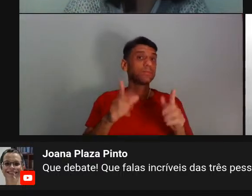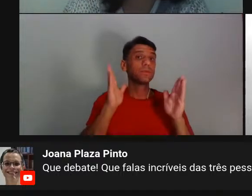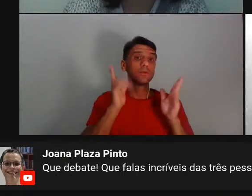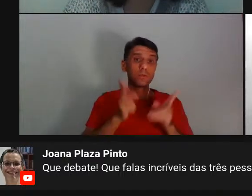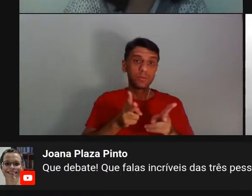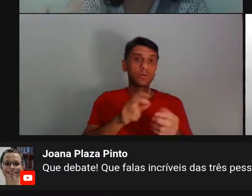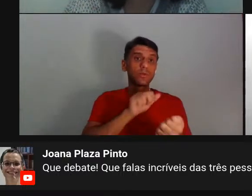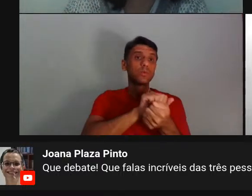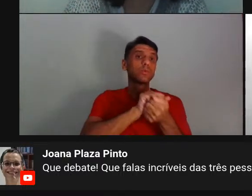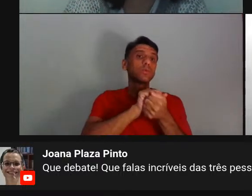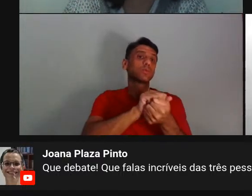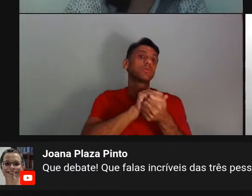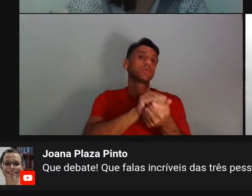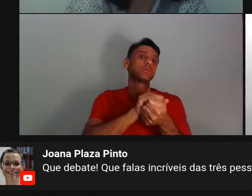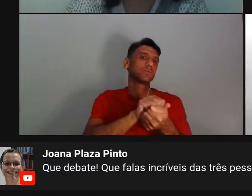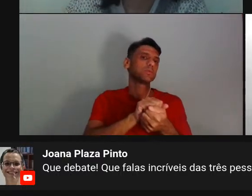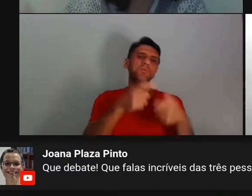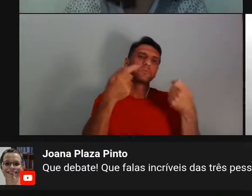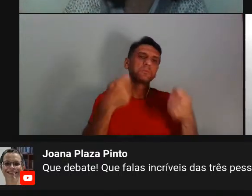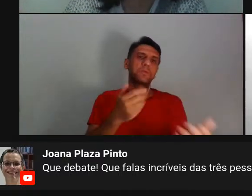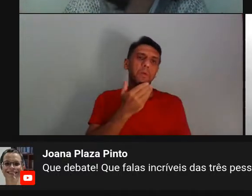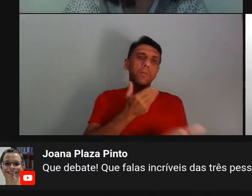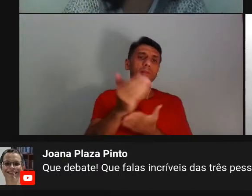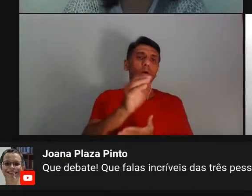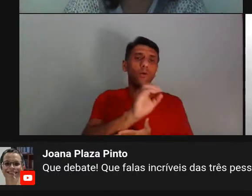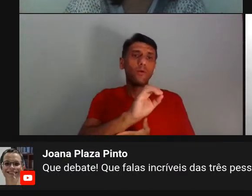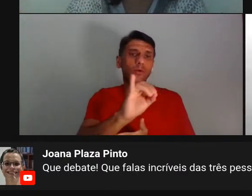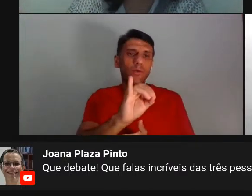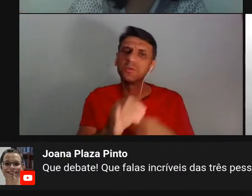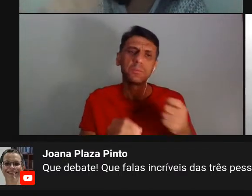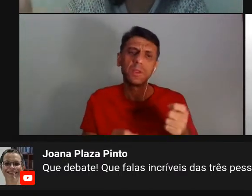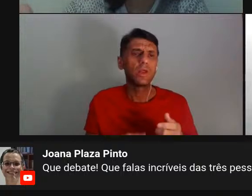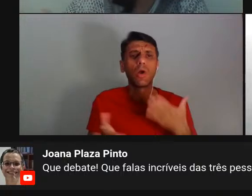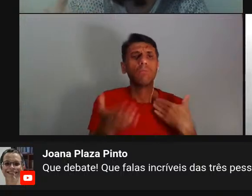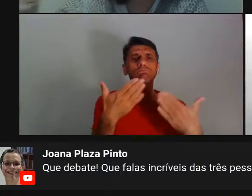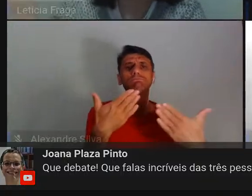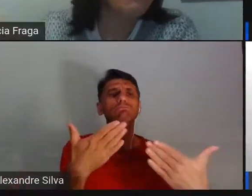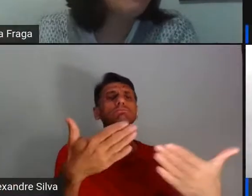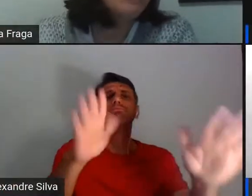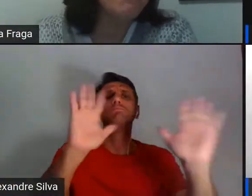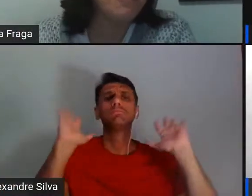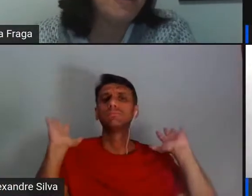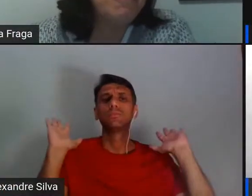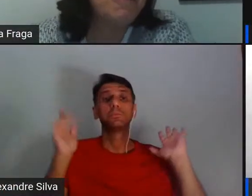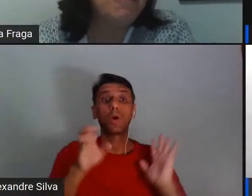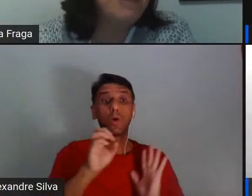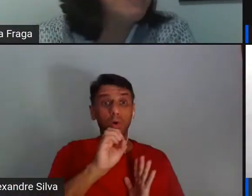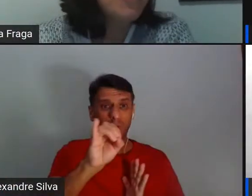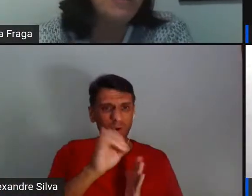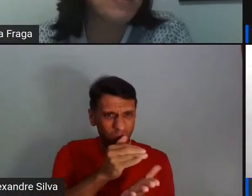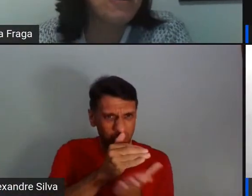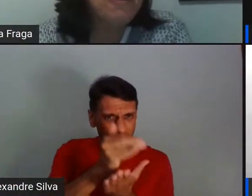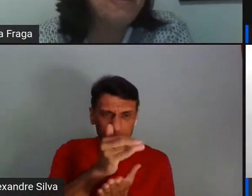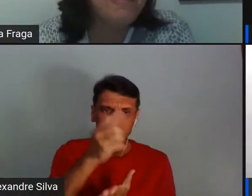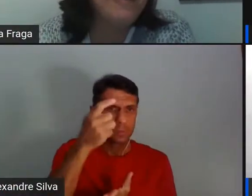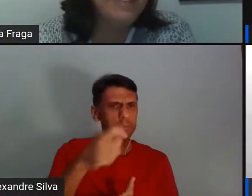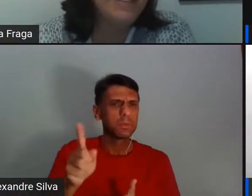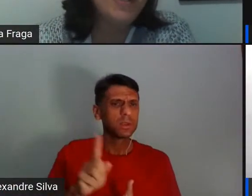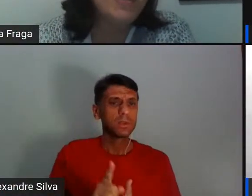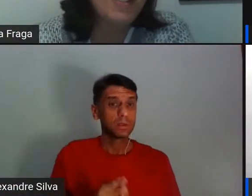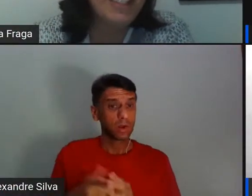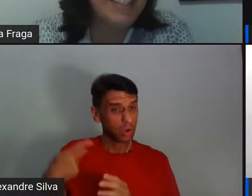sempre juntos, as pessoas estão sempre juntas, então você não precisa dar início a uma conversa. Você pode chegar e já falar o que você quer falar. Eu acho isso